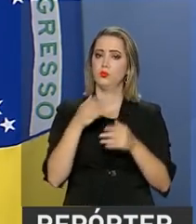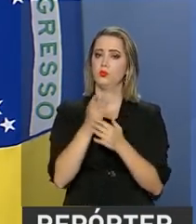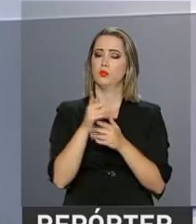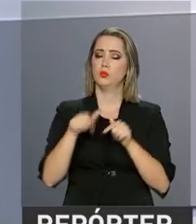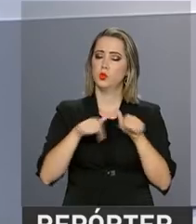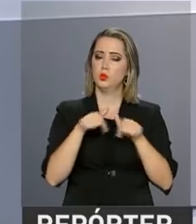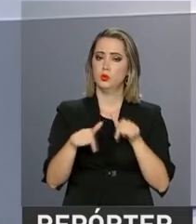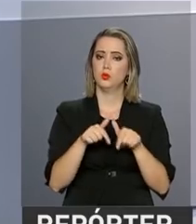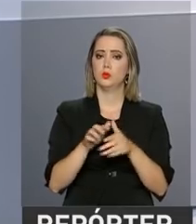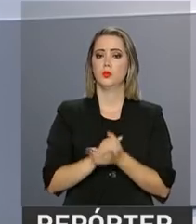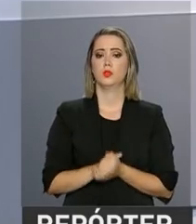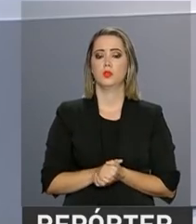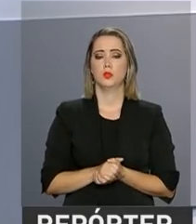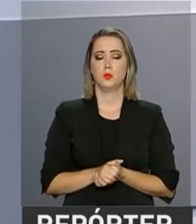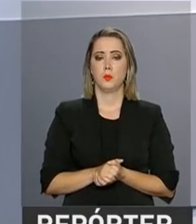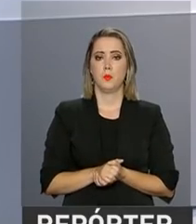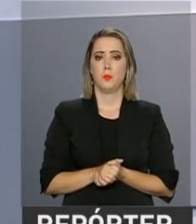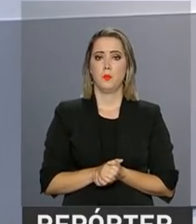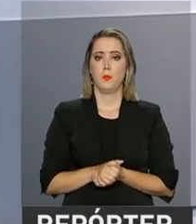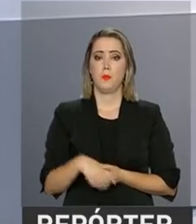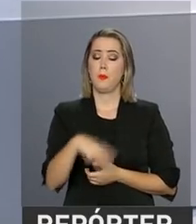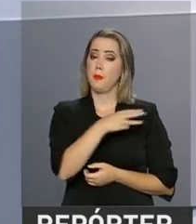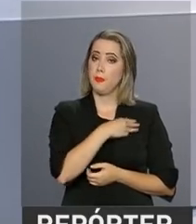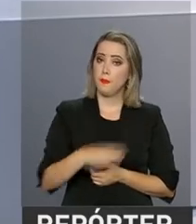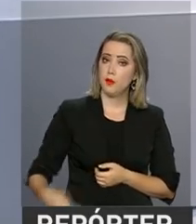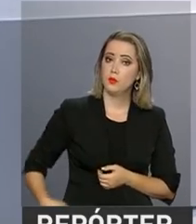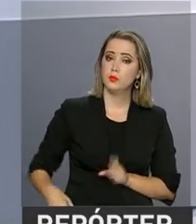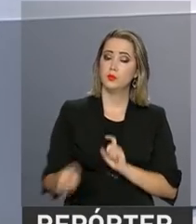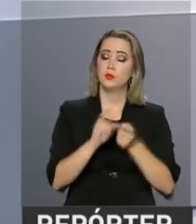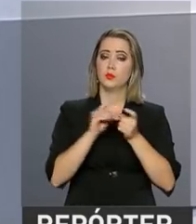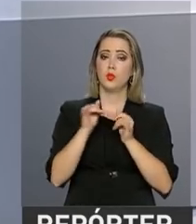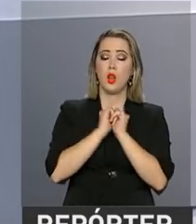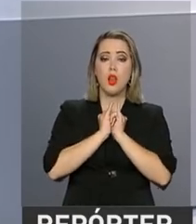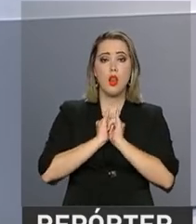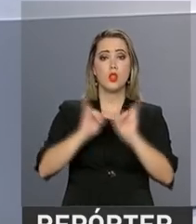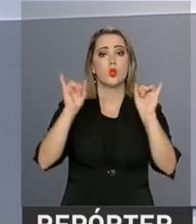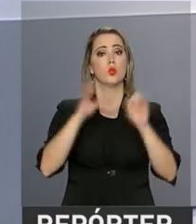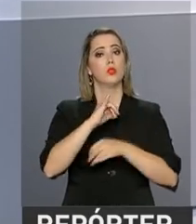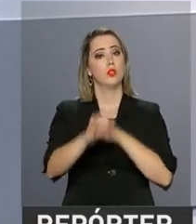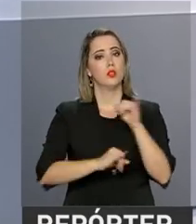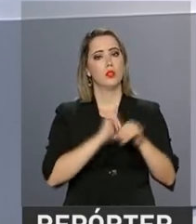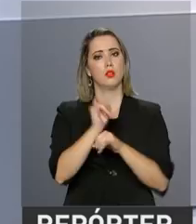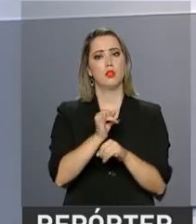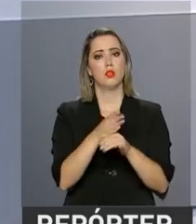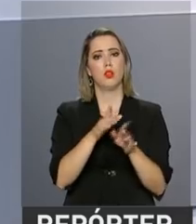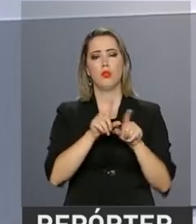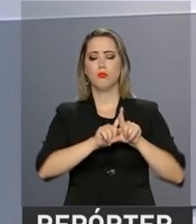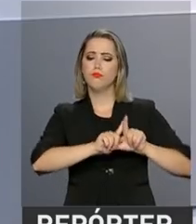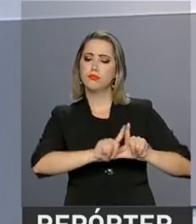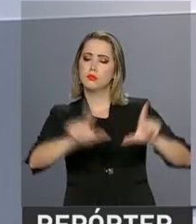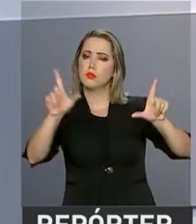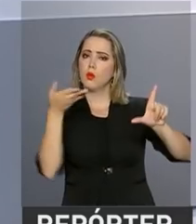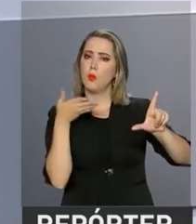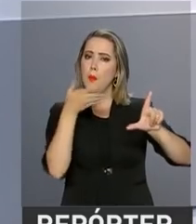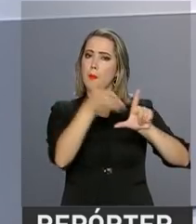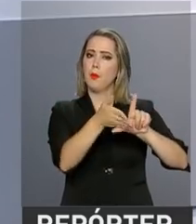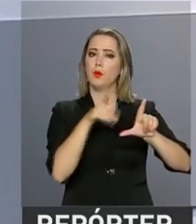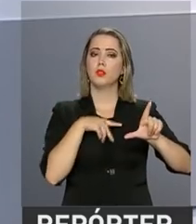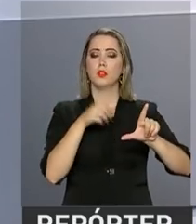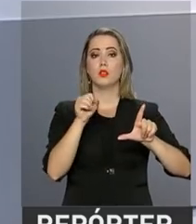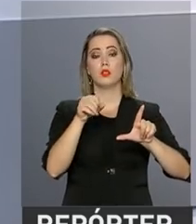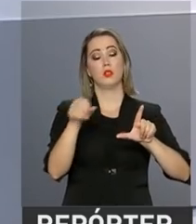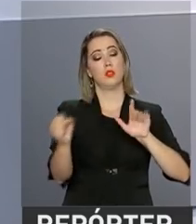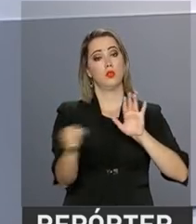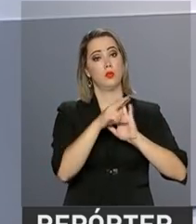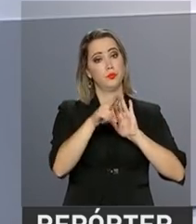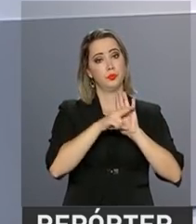emprego. O Ministério da Fazenda lançou na internet a página por dentro da reforma da Previdência. Lá é